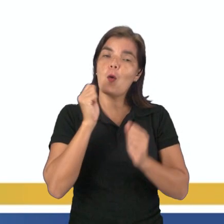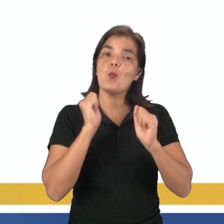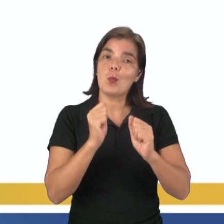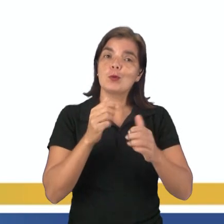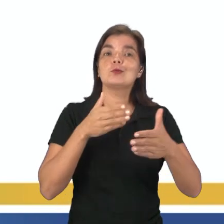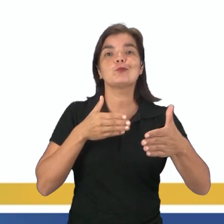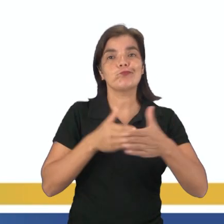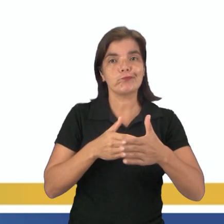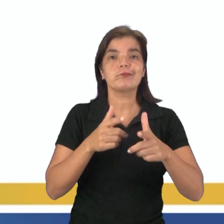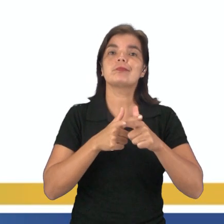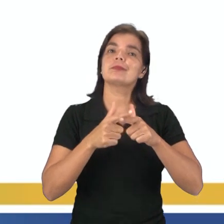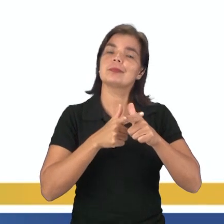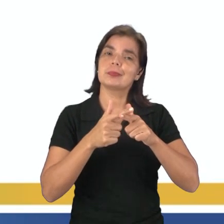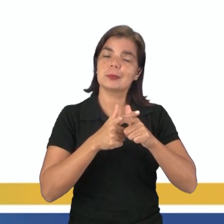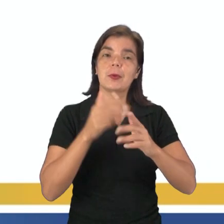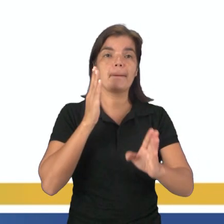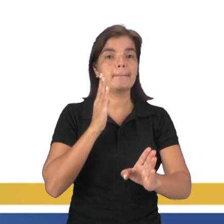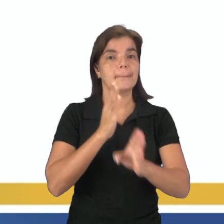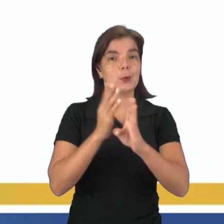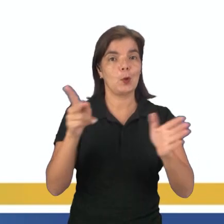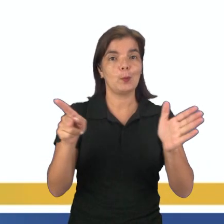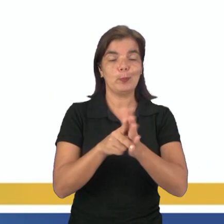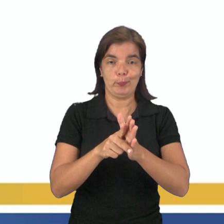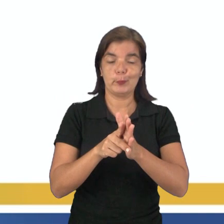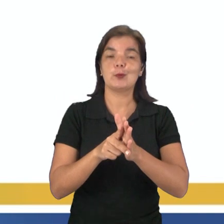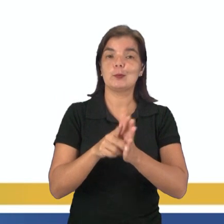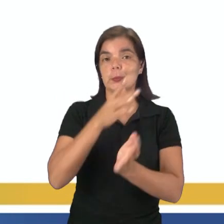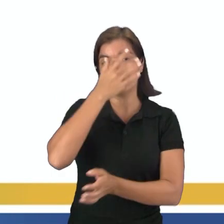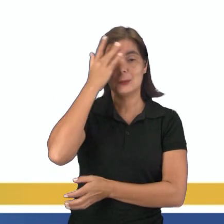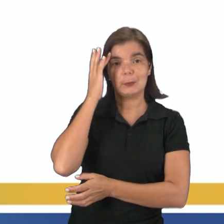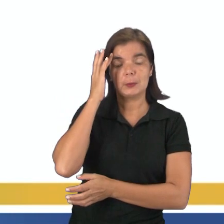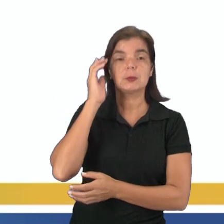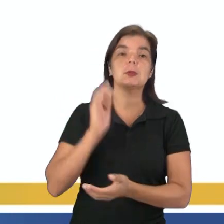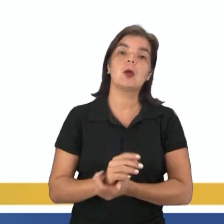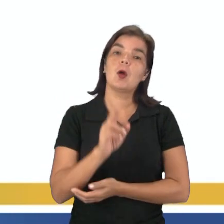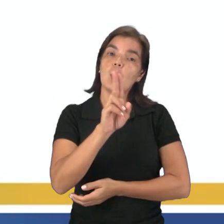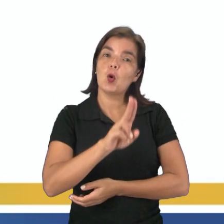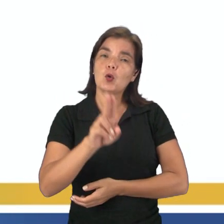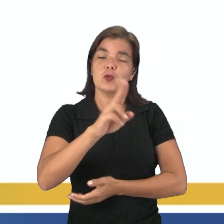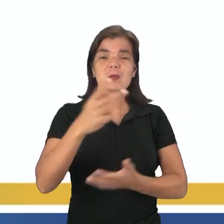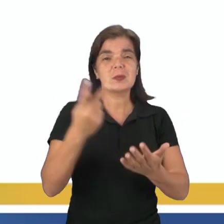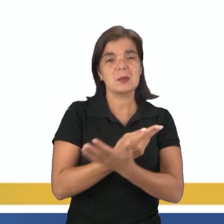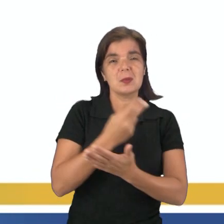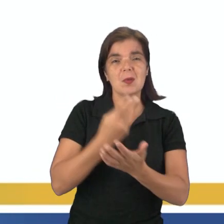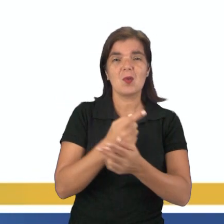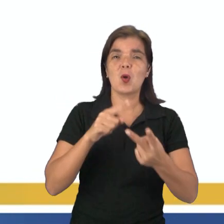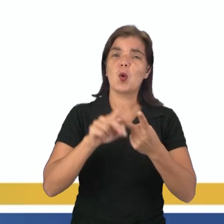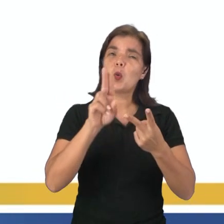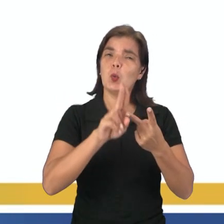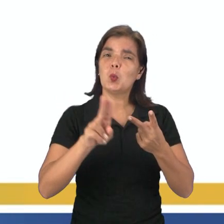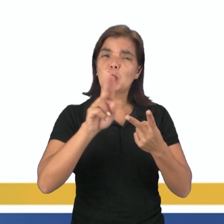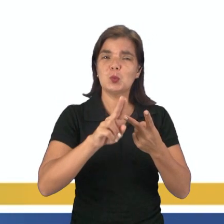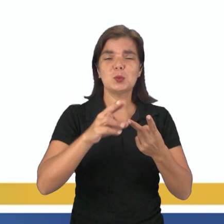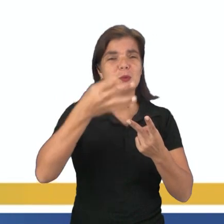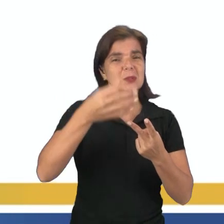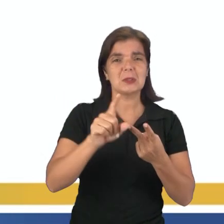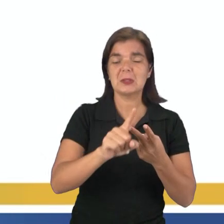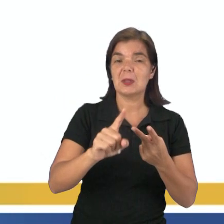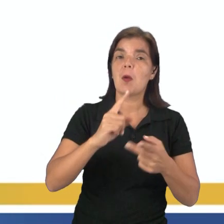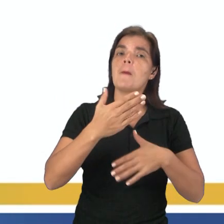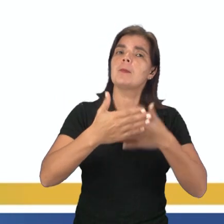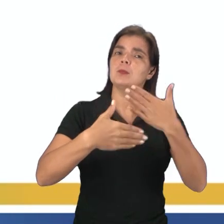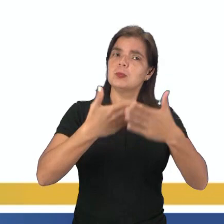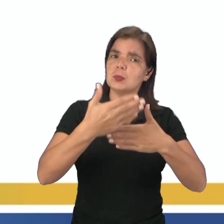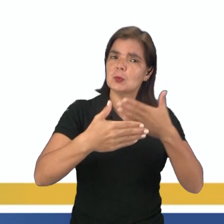sofrer alguns impactos causados pela própria interferência humana. A utilização incorreta, uso irregular, pode tornar cada